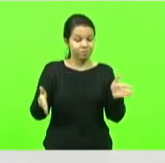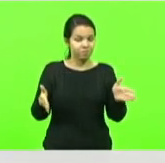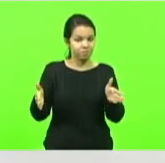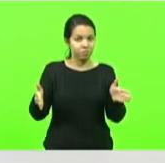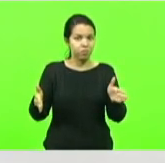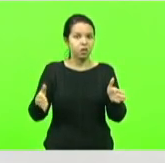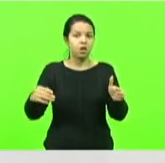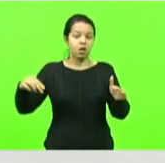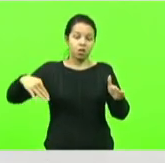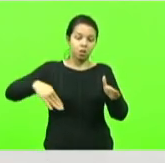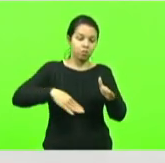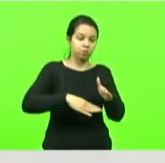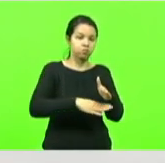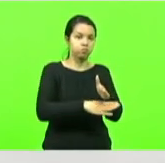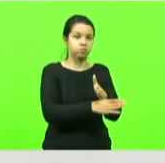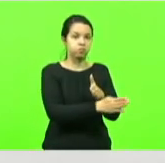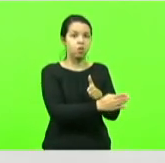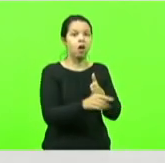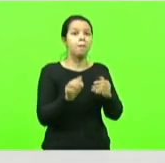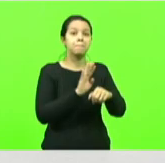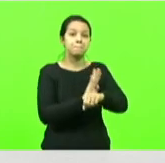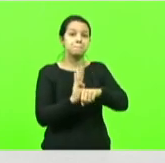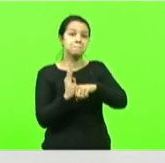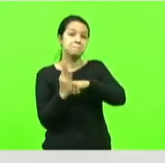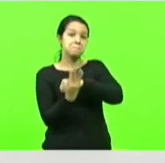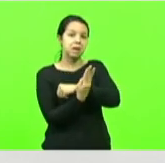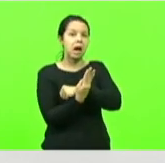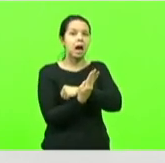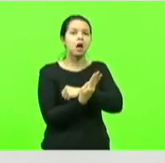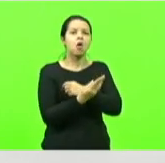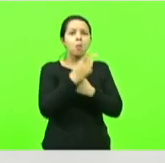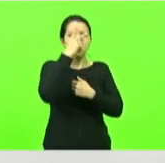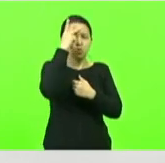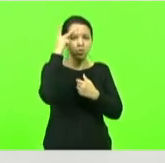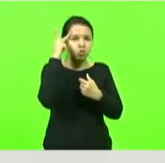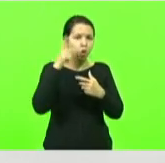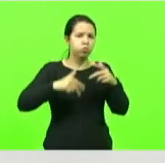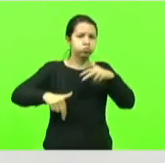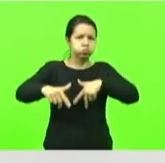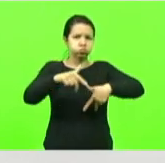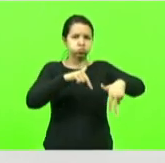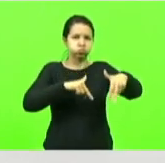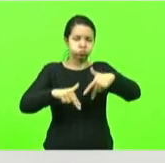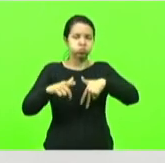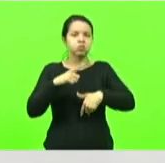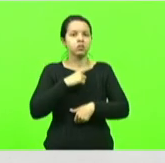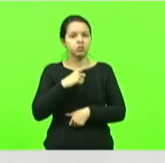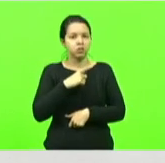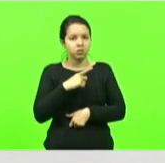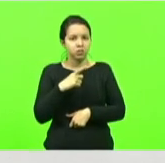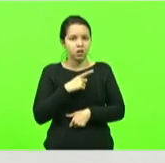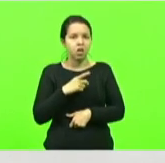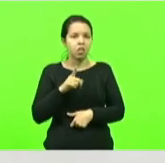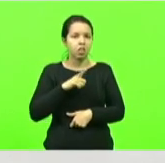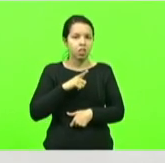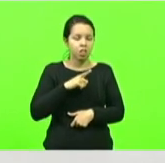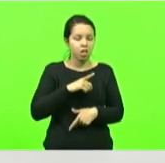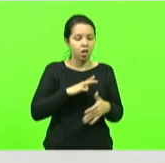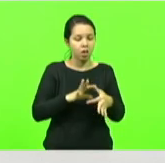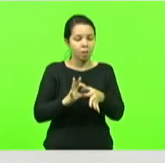dentro de bairros populosos de São Bento do Sul com várias conexões